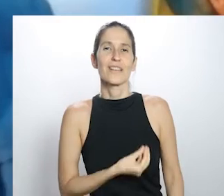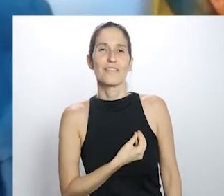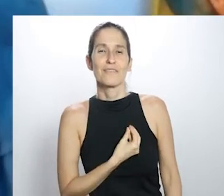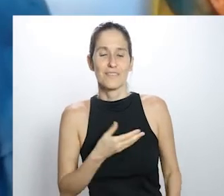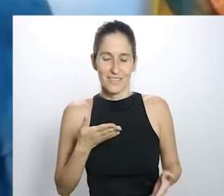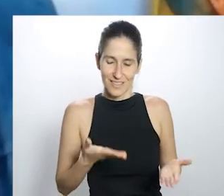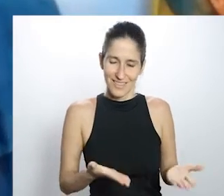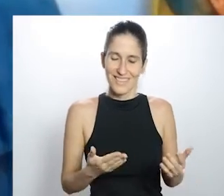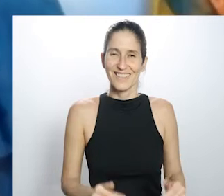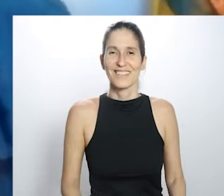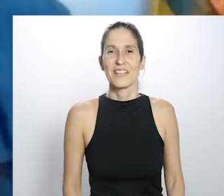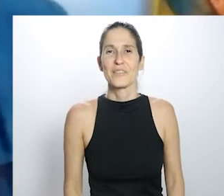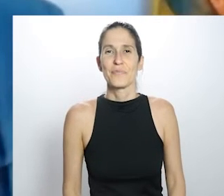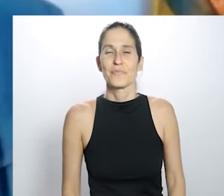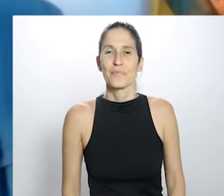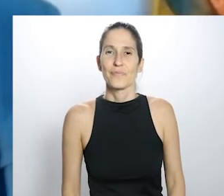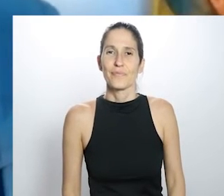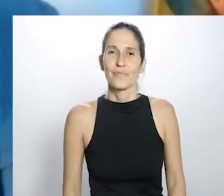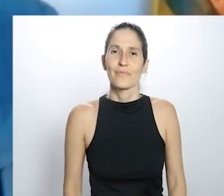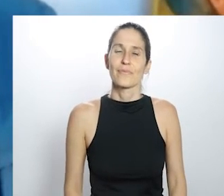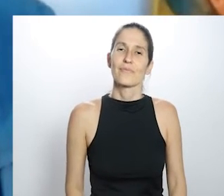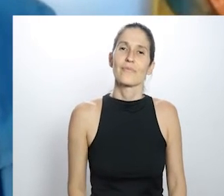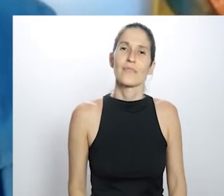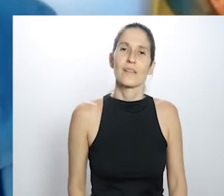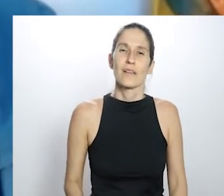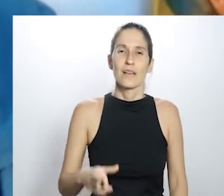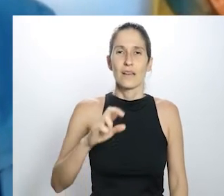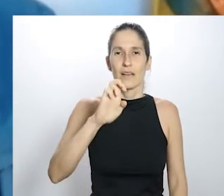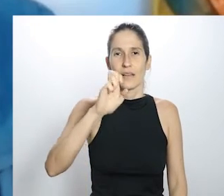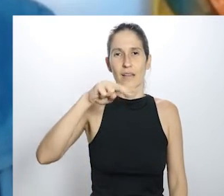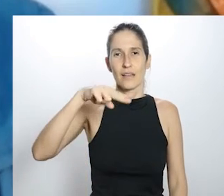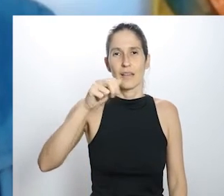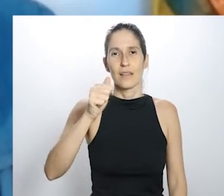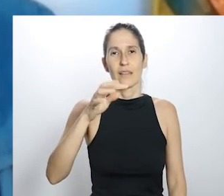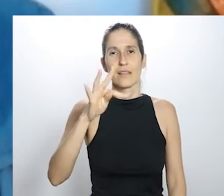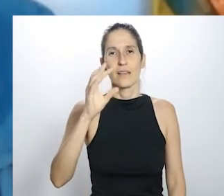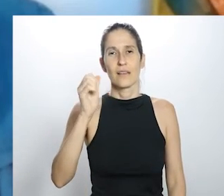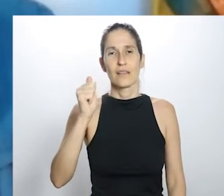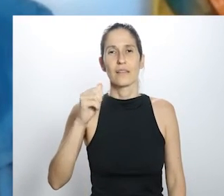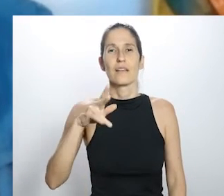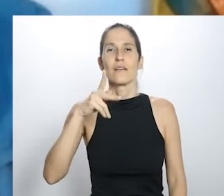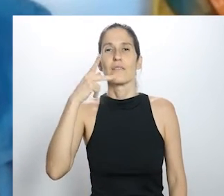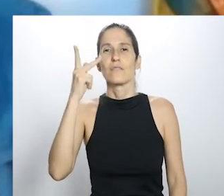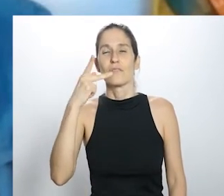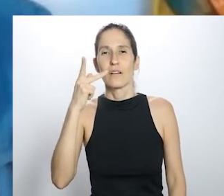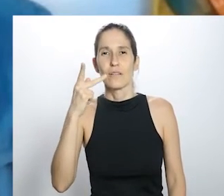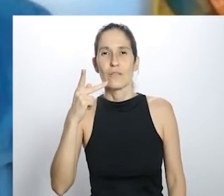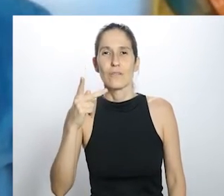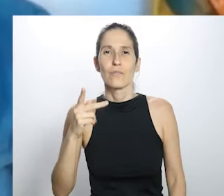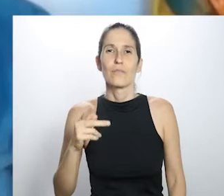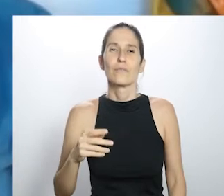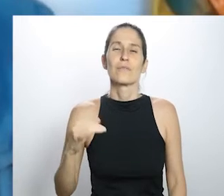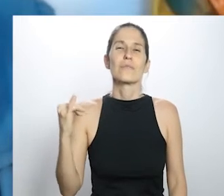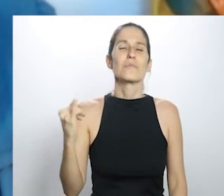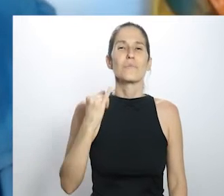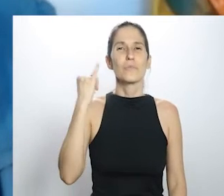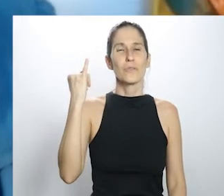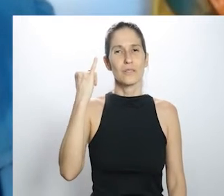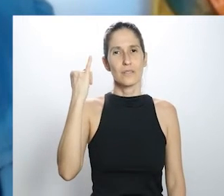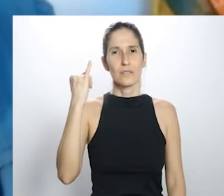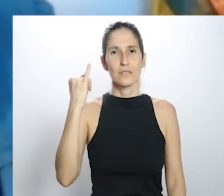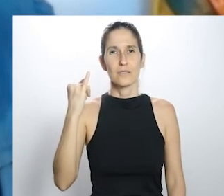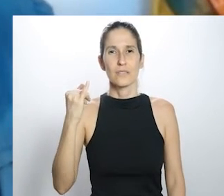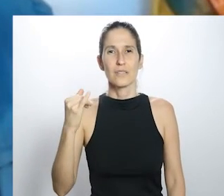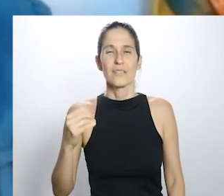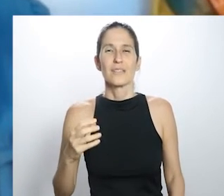Maravilha. É isso. Eu acho que Renata falou uma coisa interessante que é a postura mesmo, o